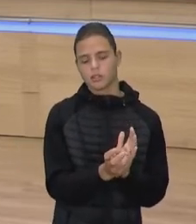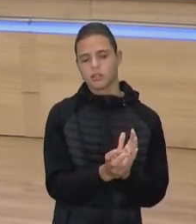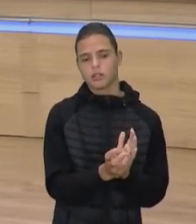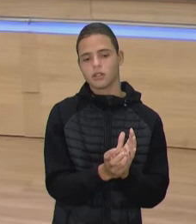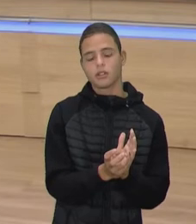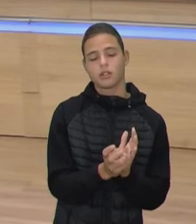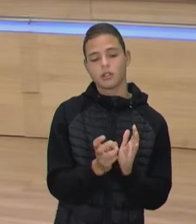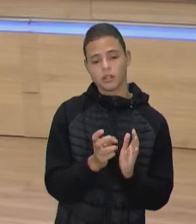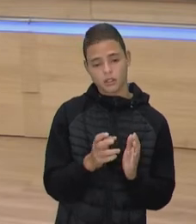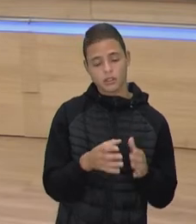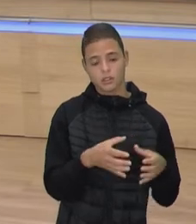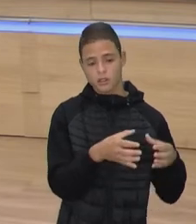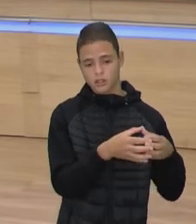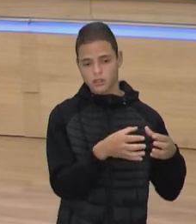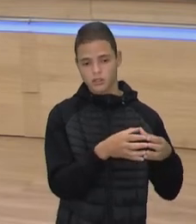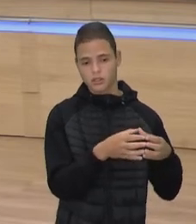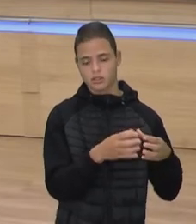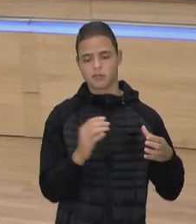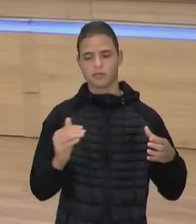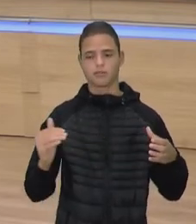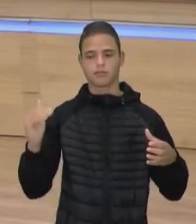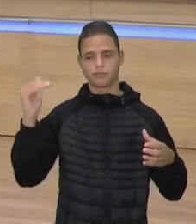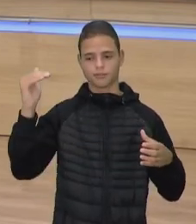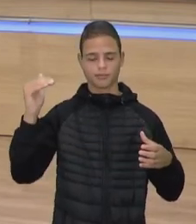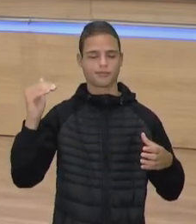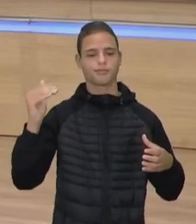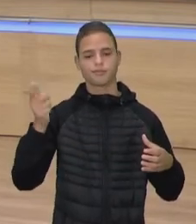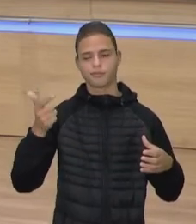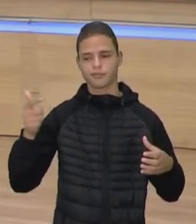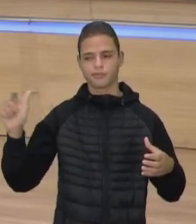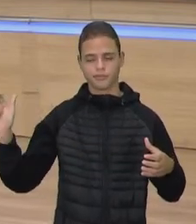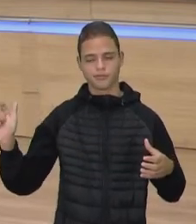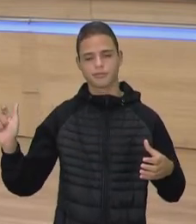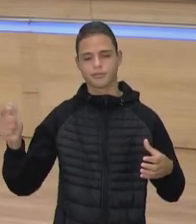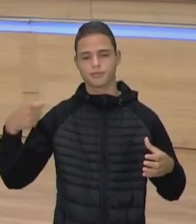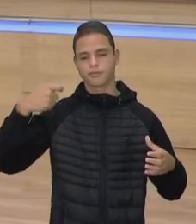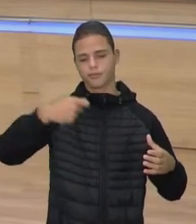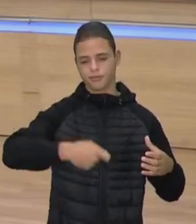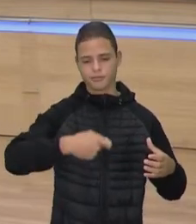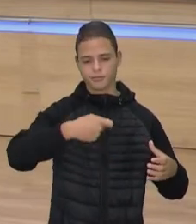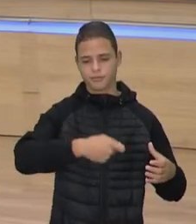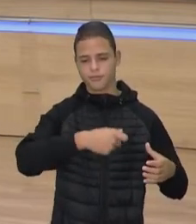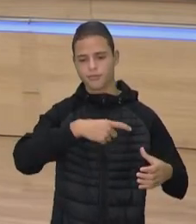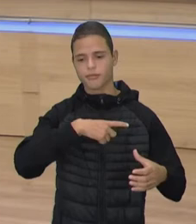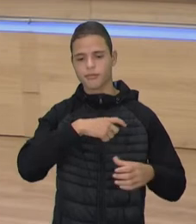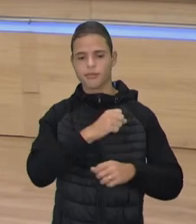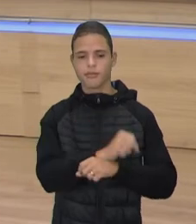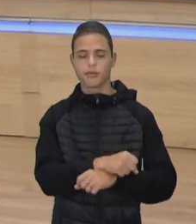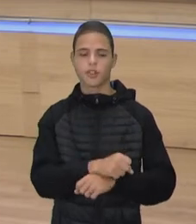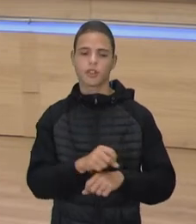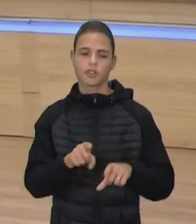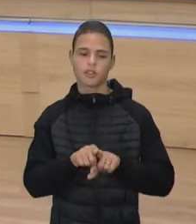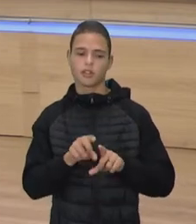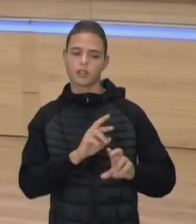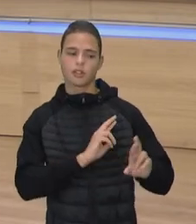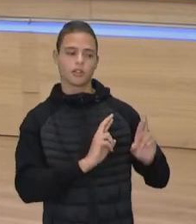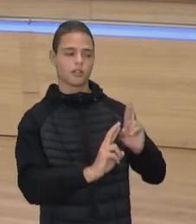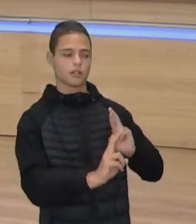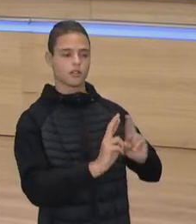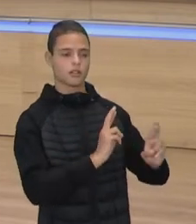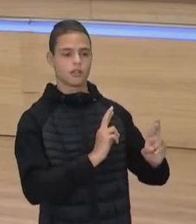isso ainda perdura, né? De certo modo. Então, existe também uma relação